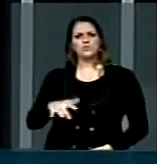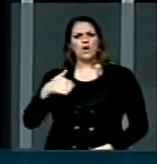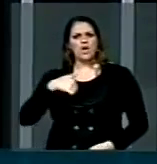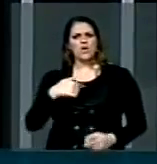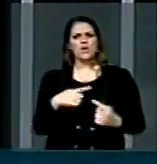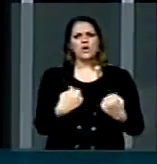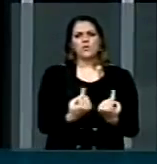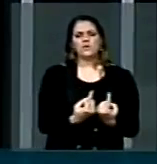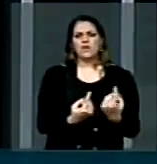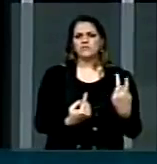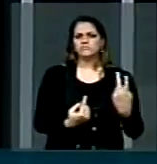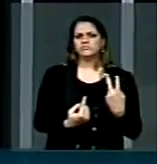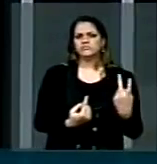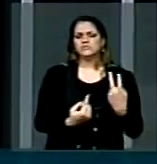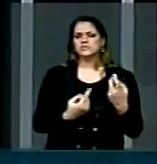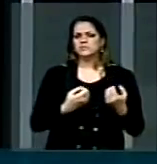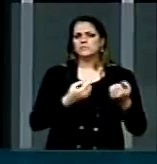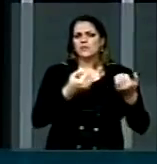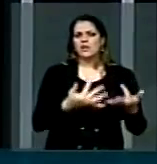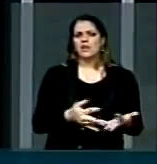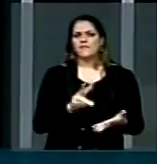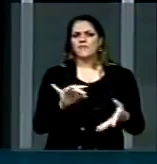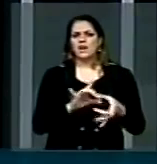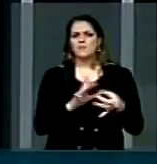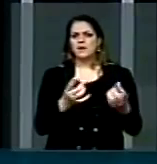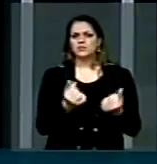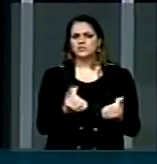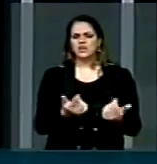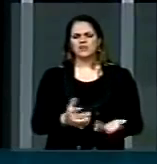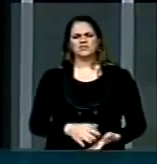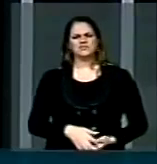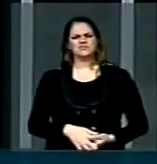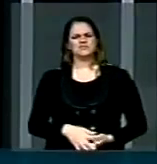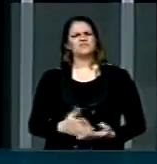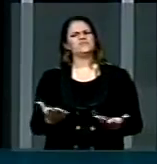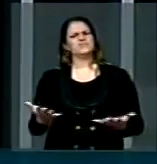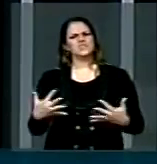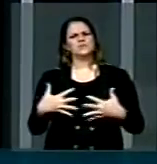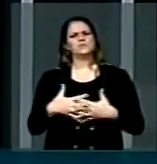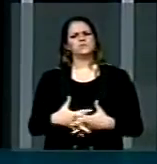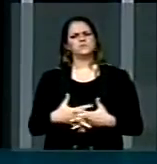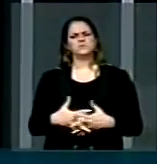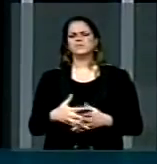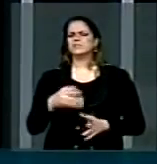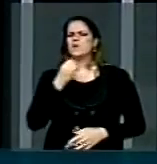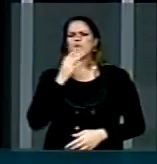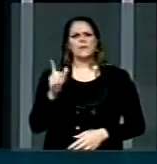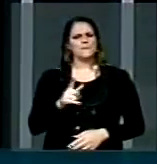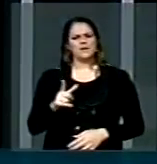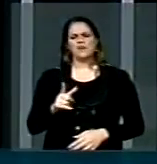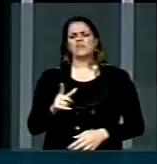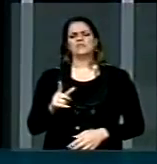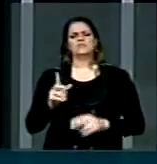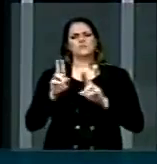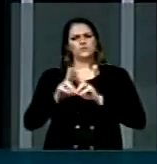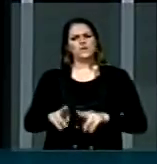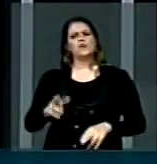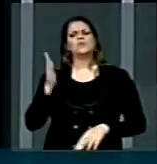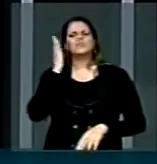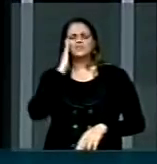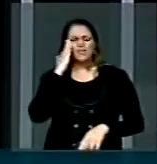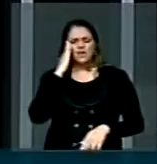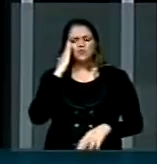e anunciar os recursos da casa de estudante. Então, as coisas não estão bem na universidade, eu entendo que a maioria da comunidade